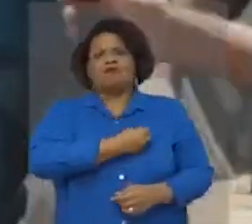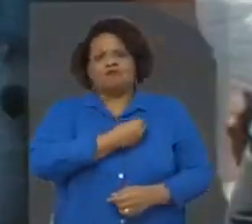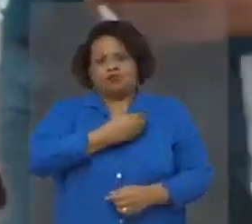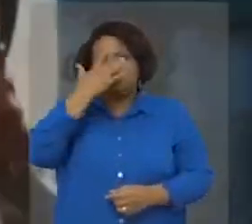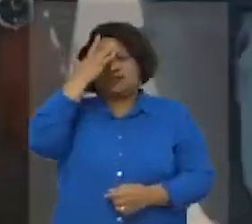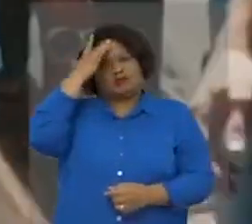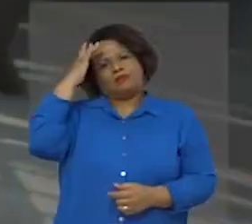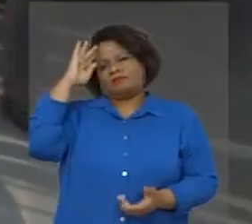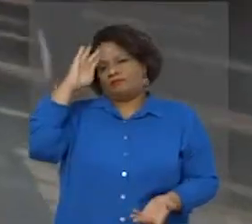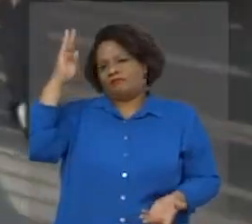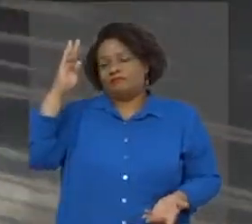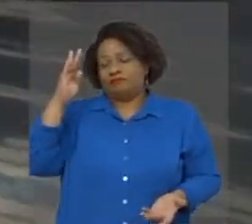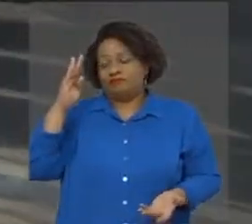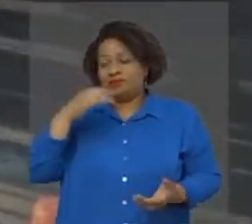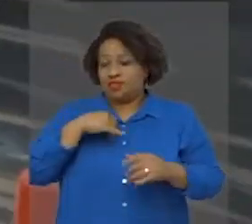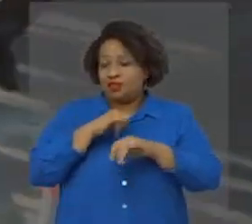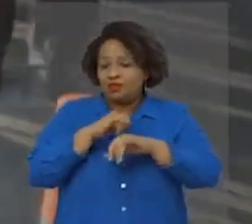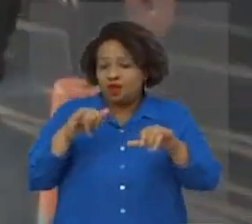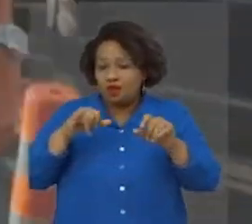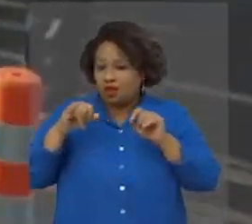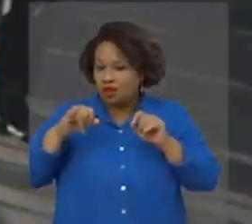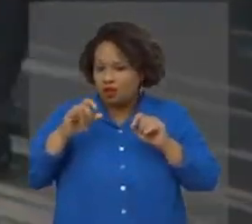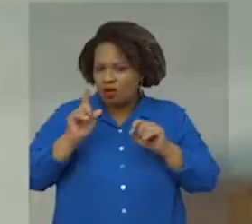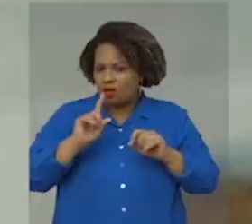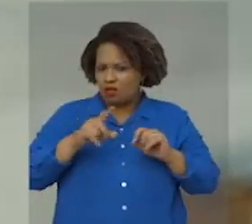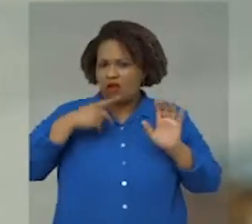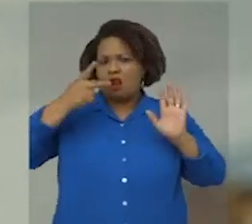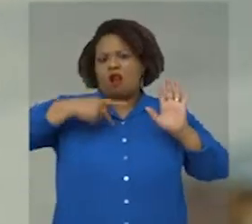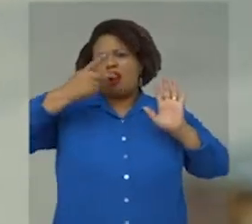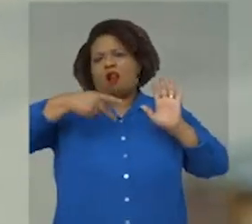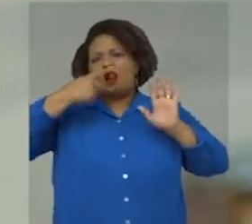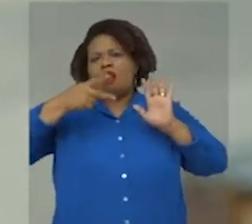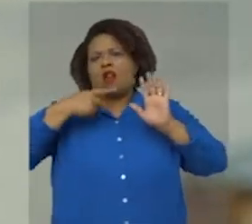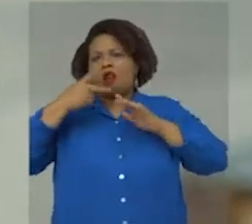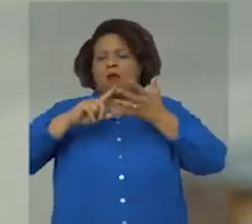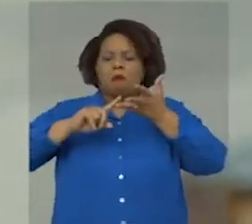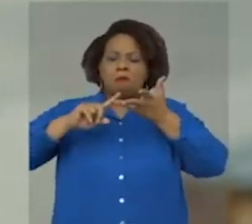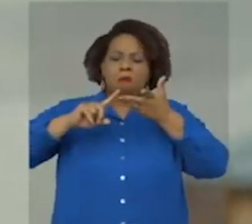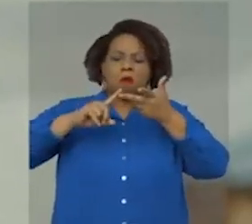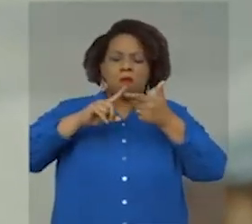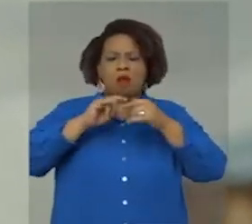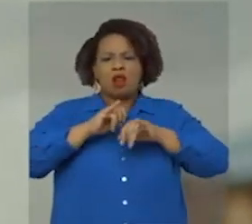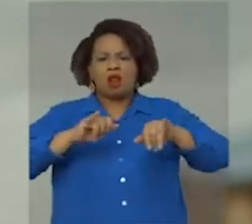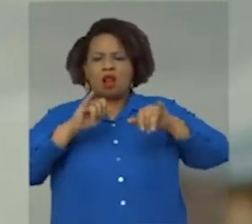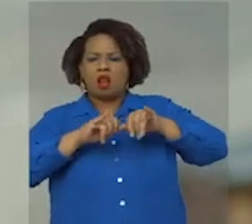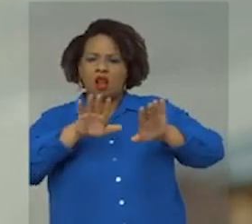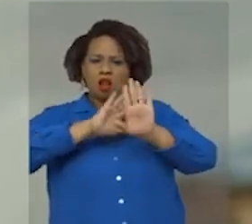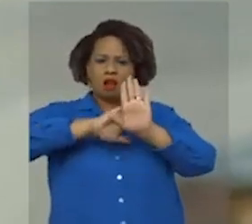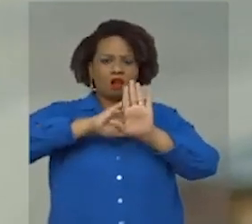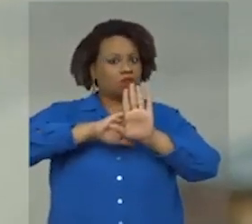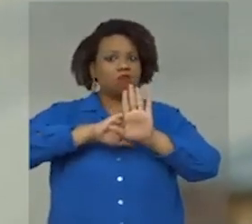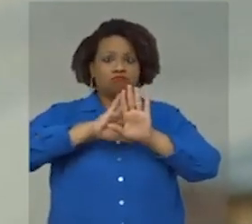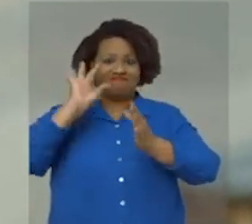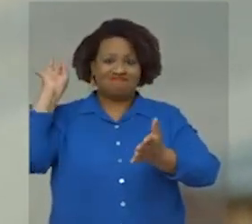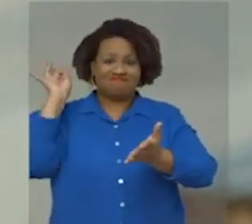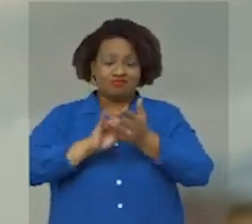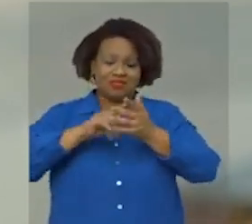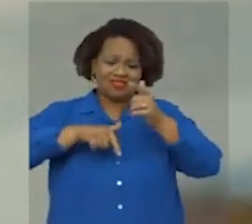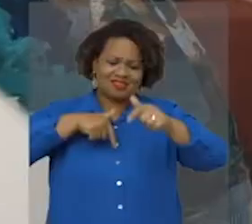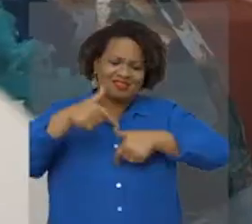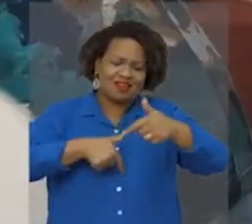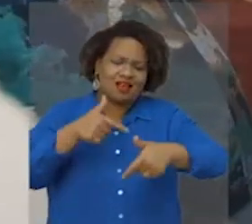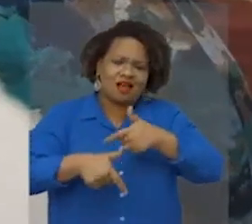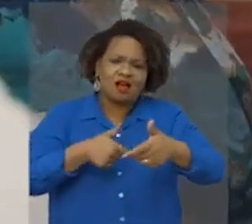das pessoas. E, mais uma vez, digo, não foram promessas, não foi discurso, não foi propaganda. Foi muito trabalho